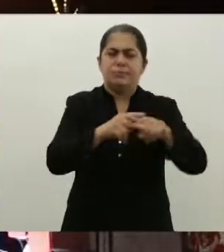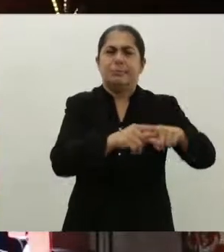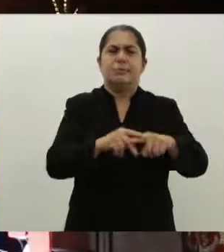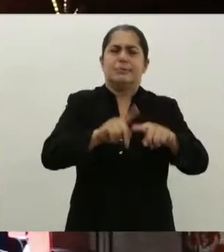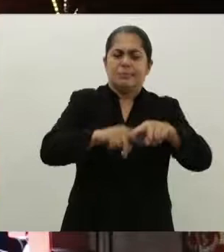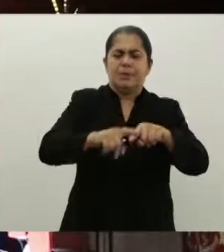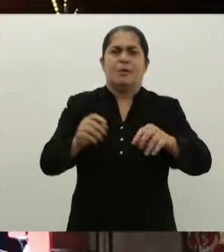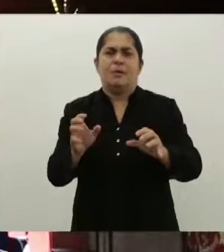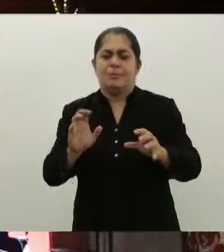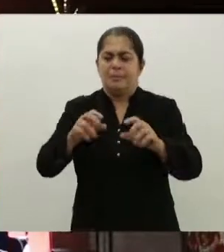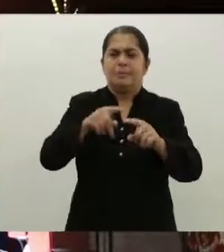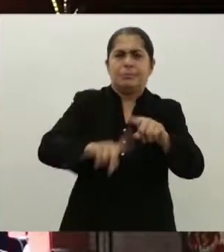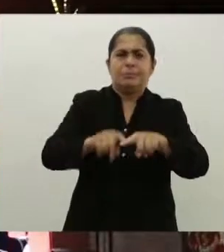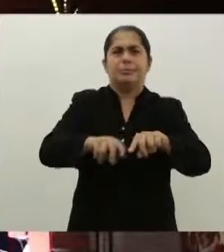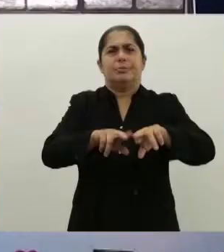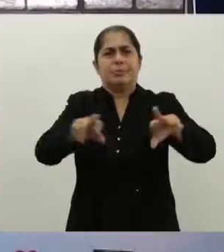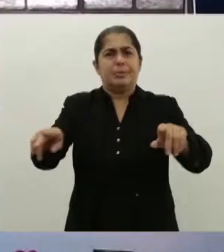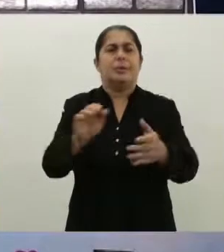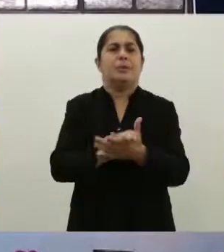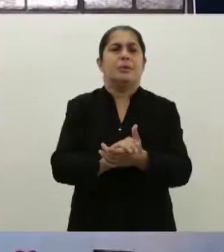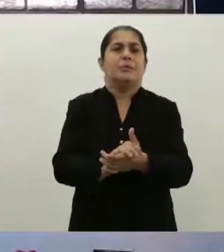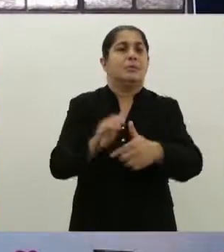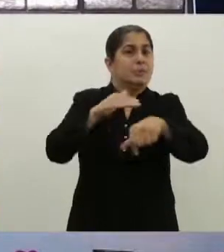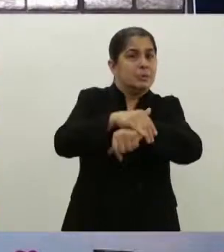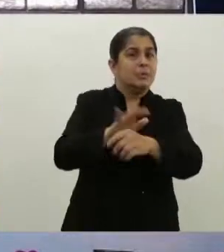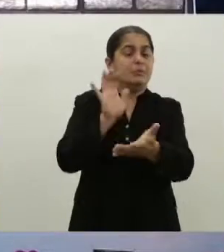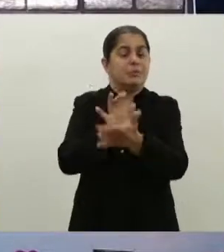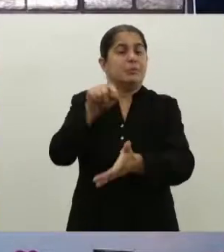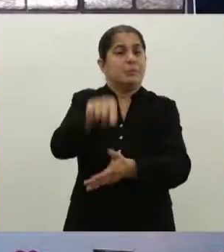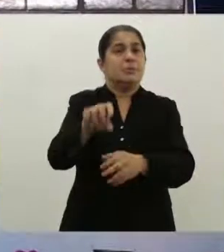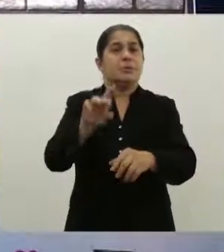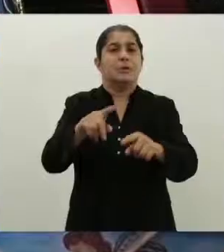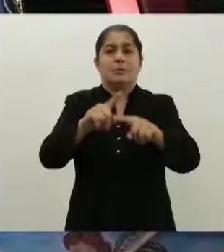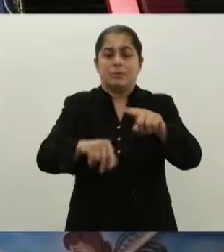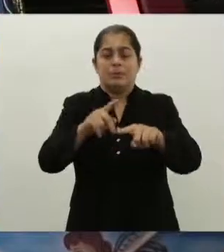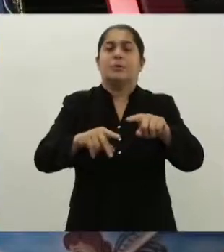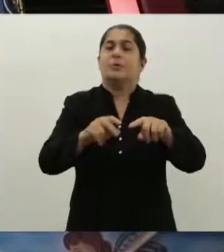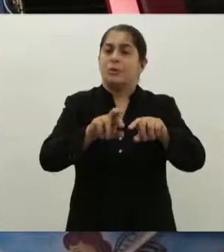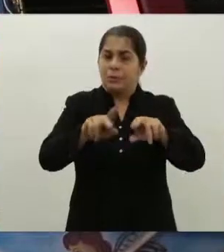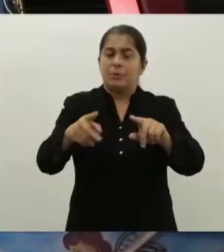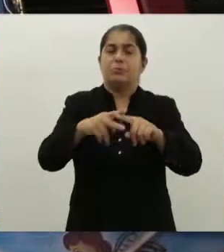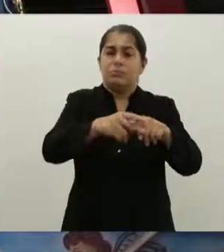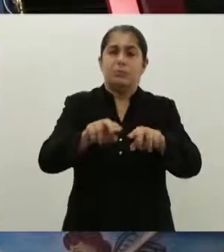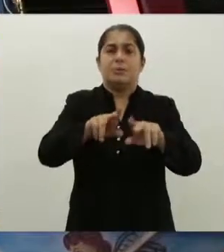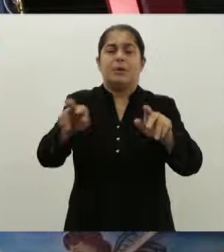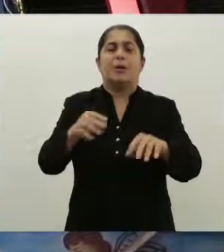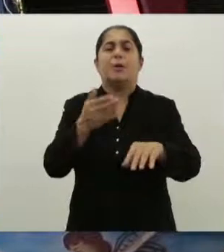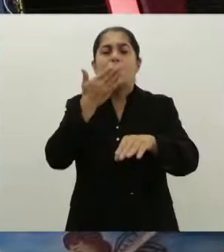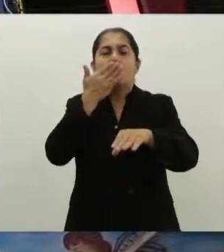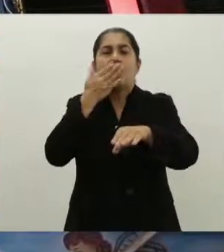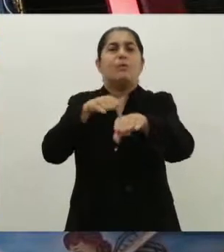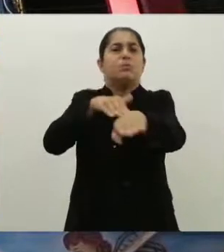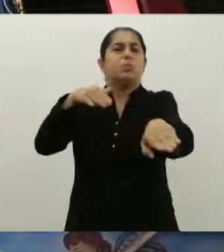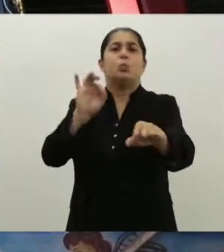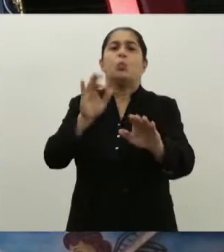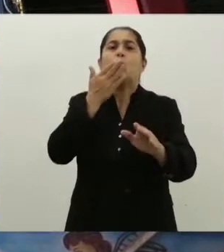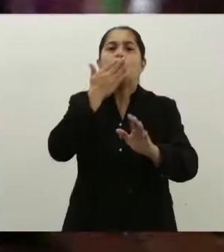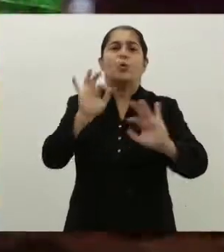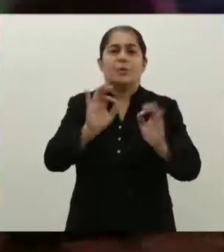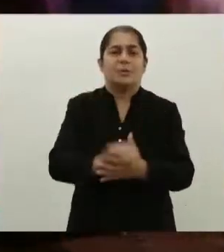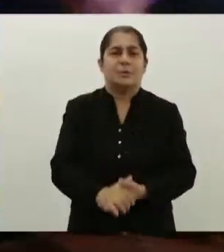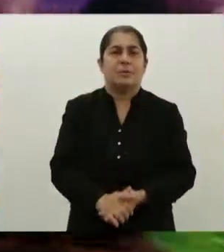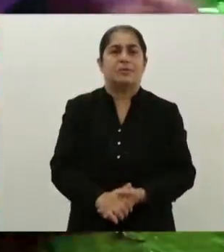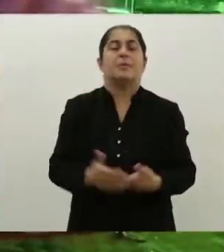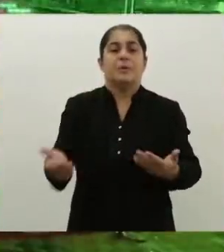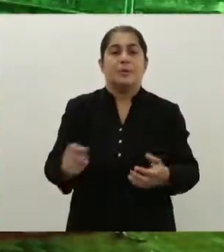montagem e desmontagem de brinquedos ficou restrito ao turno da noite. Assim, o trânsito do entorno não seria afetado.